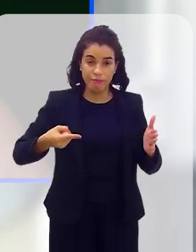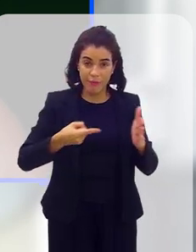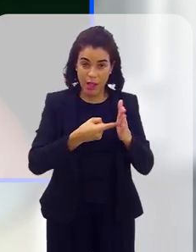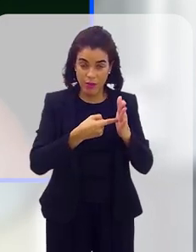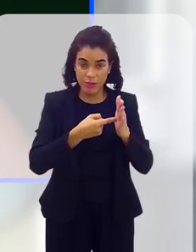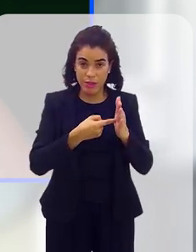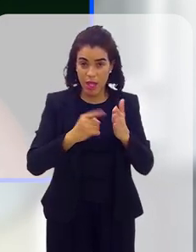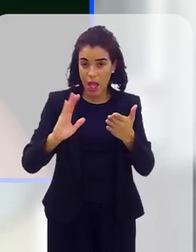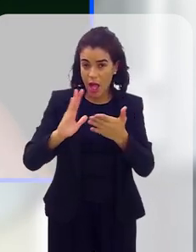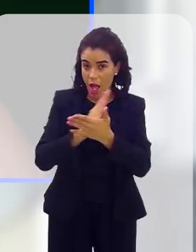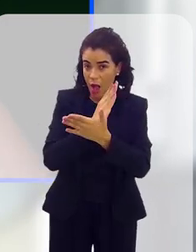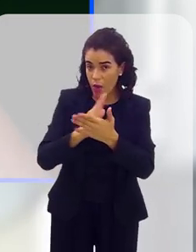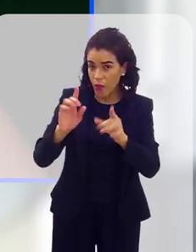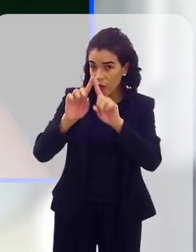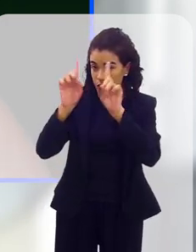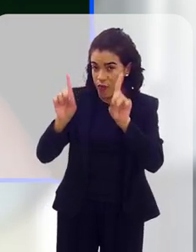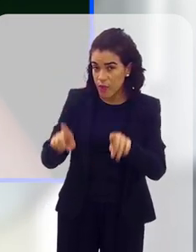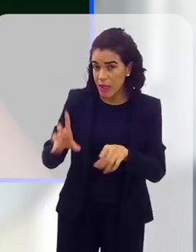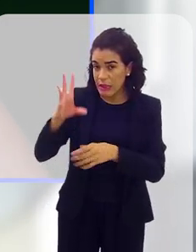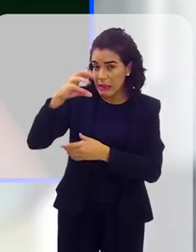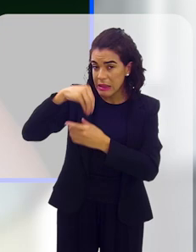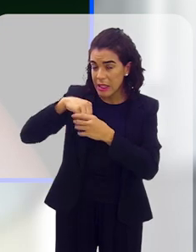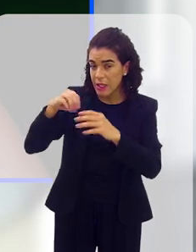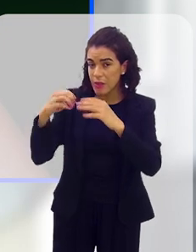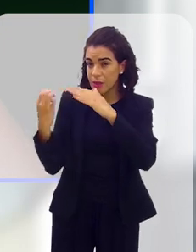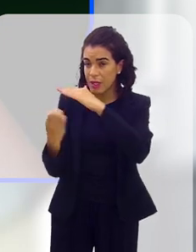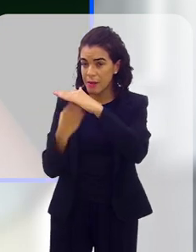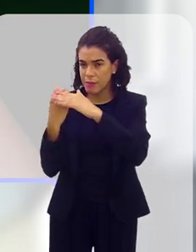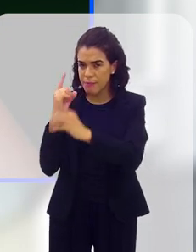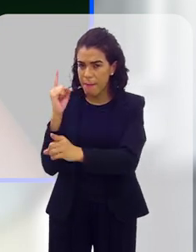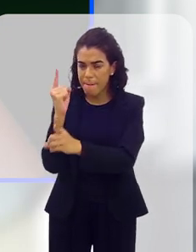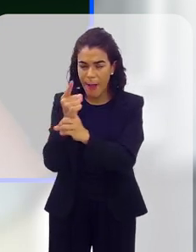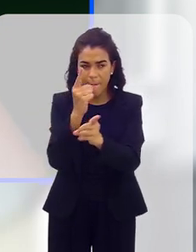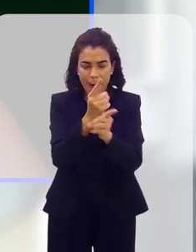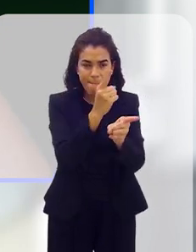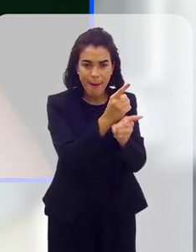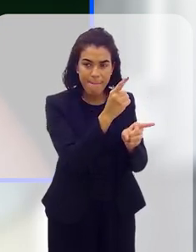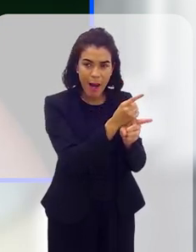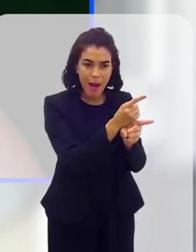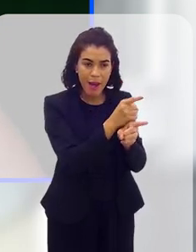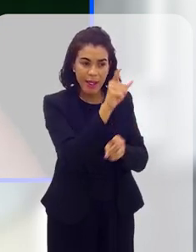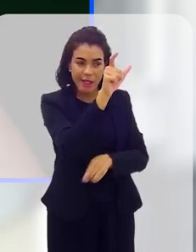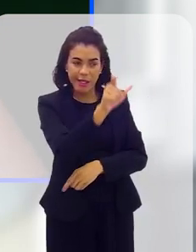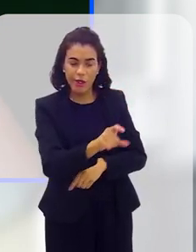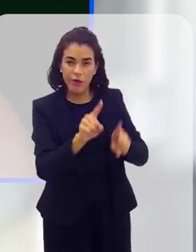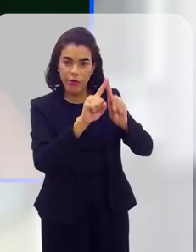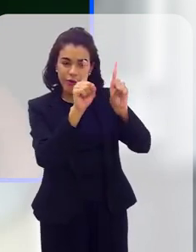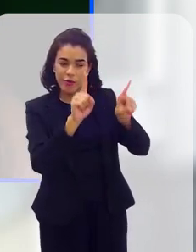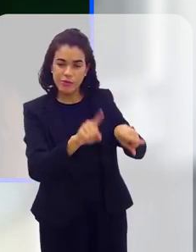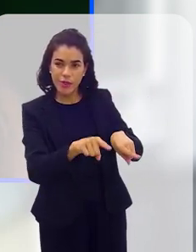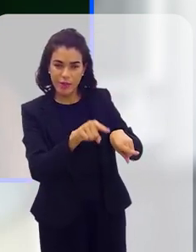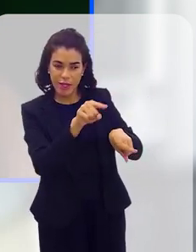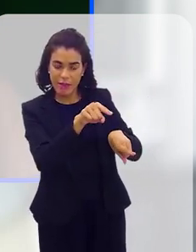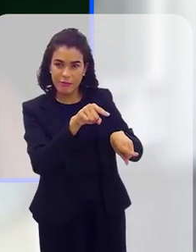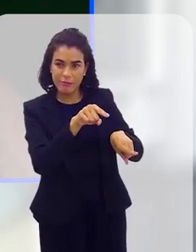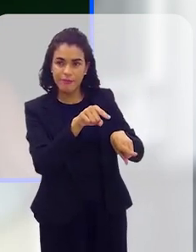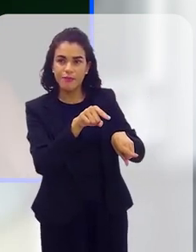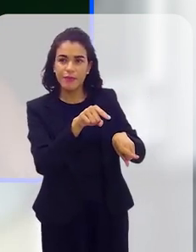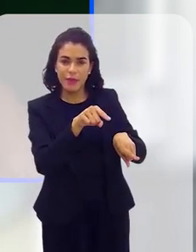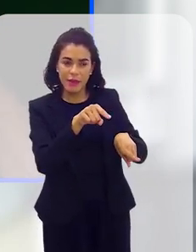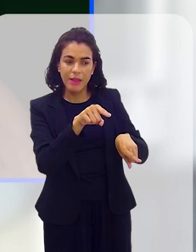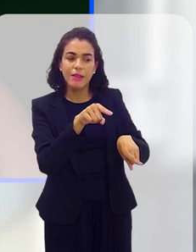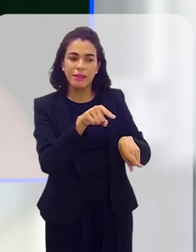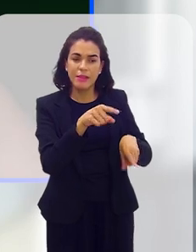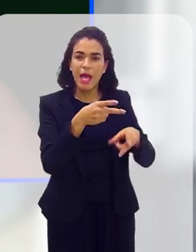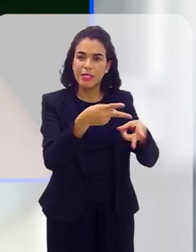específico para isso. Então, se algum funcionário dentro dessas empresas identificarem que aquele prestador de